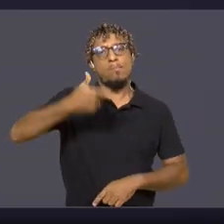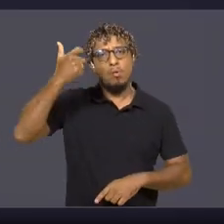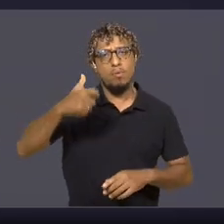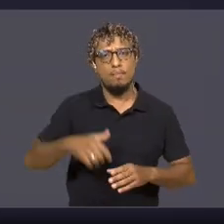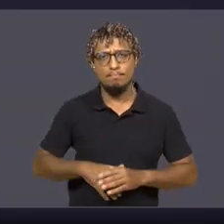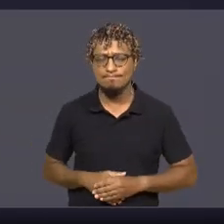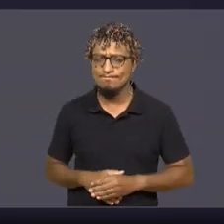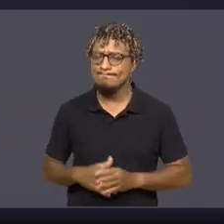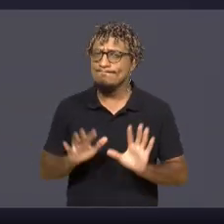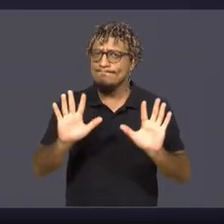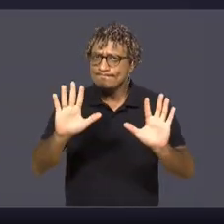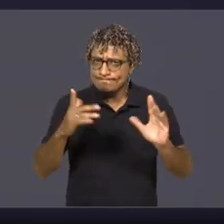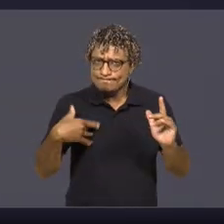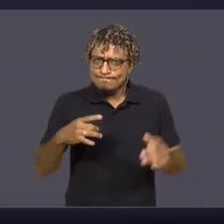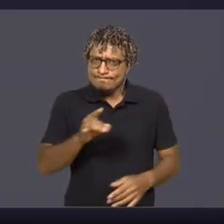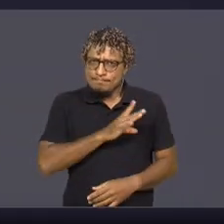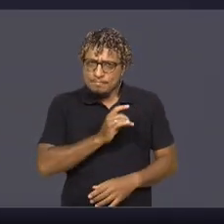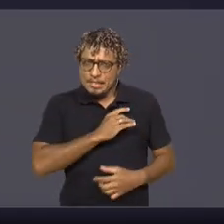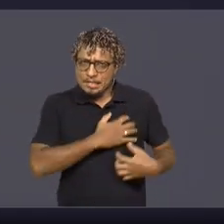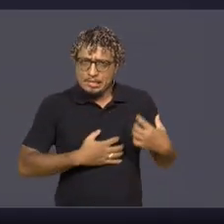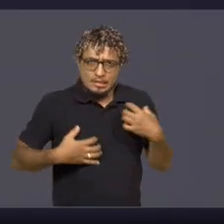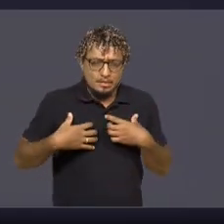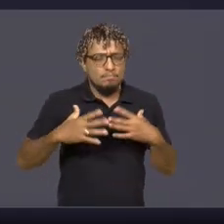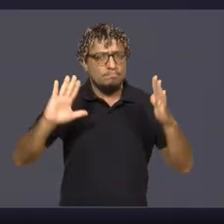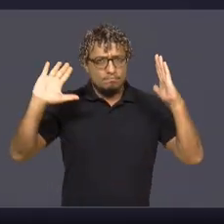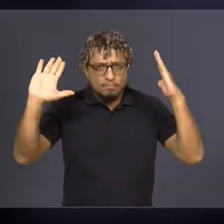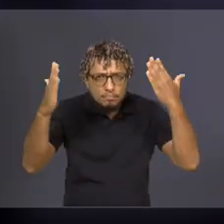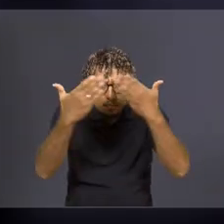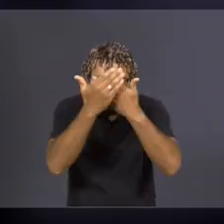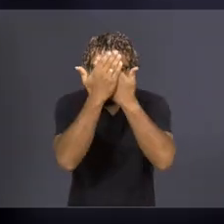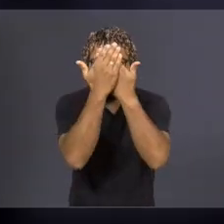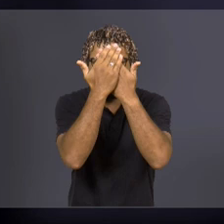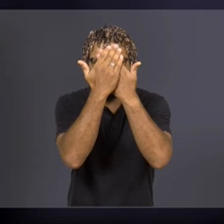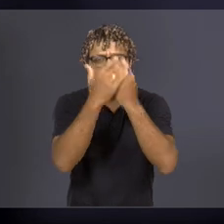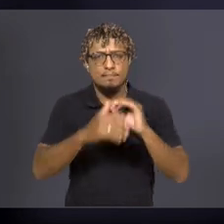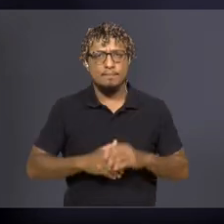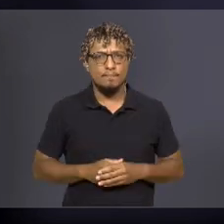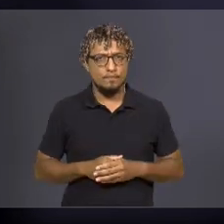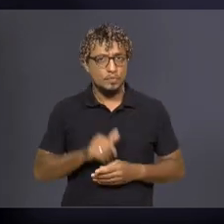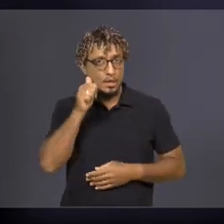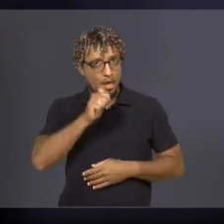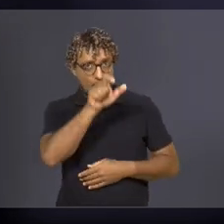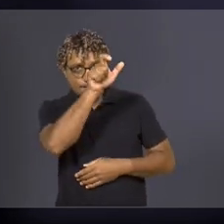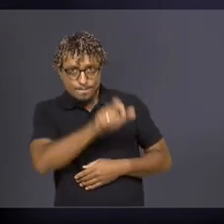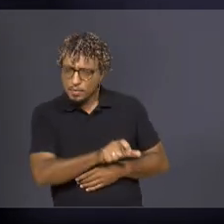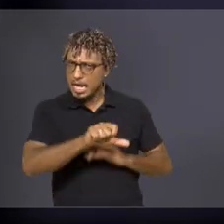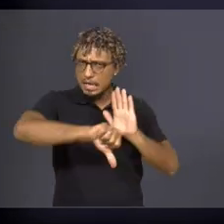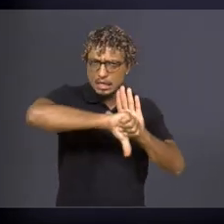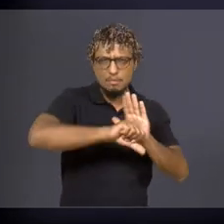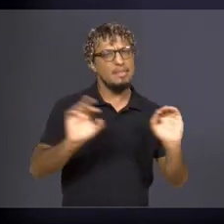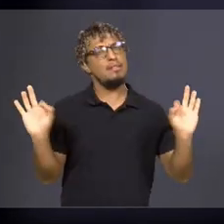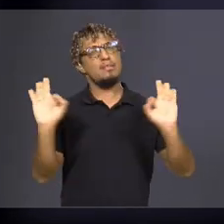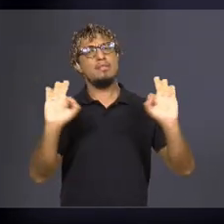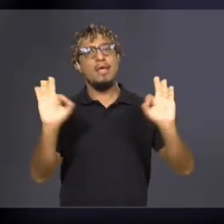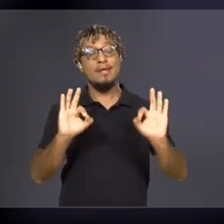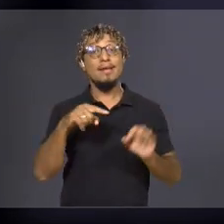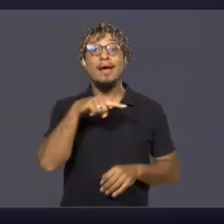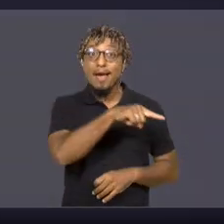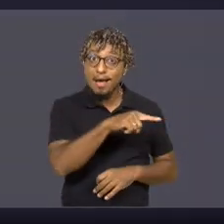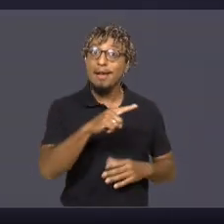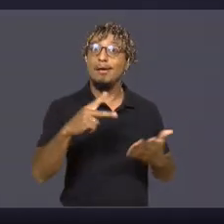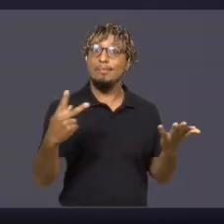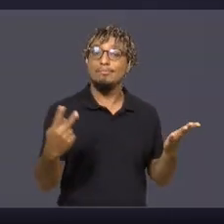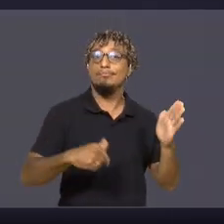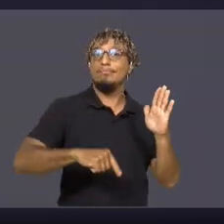O medo faz essa mulher esconder o rosto. Ela não cometeu nenhum crime. É a vítima,